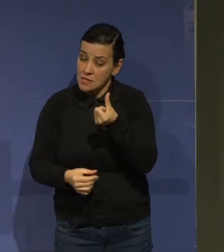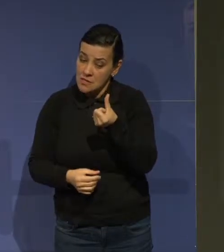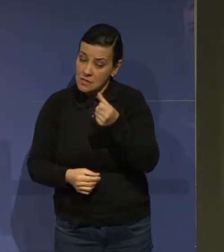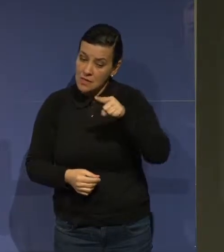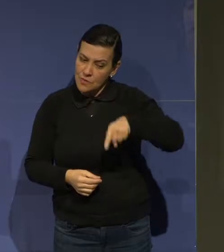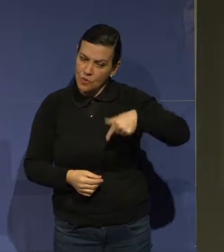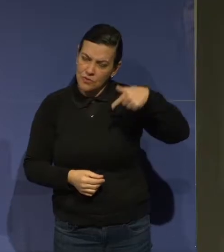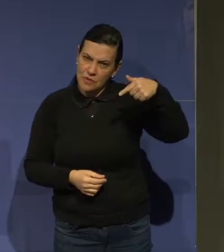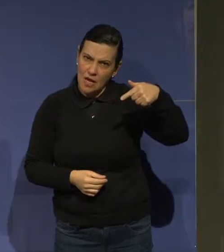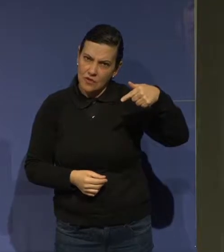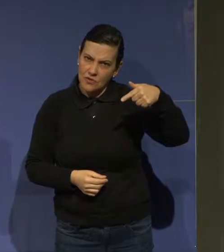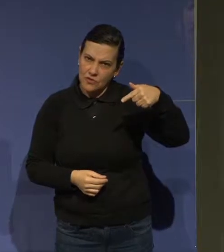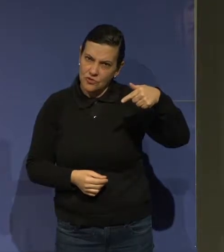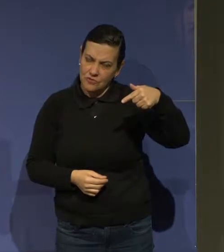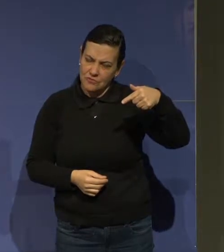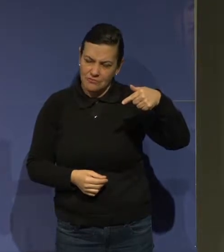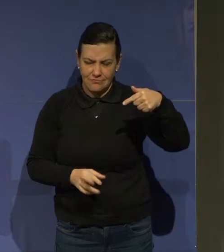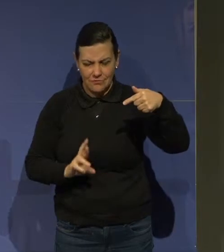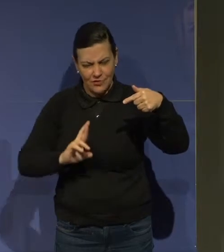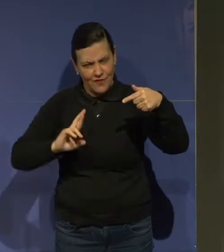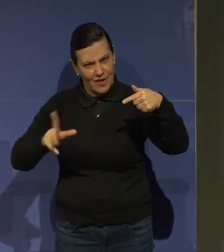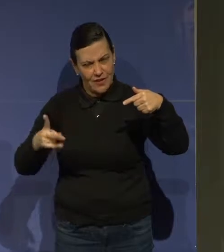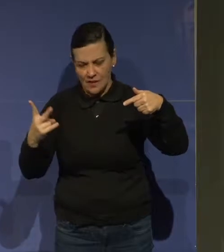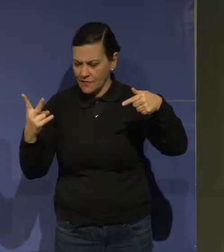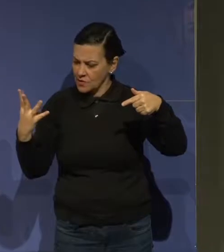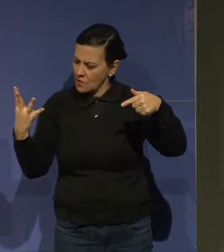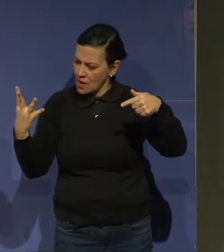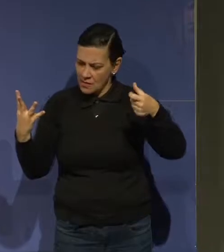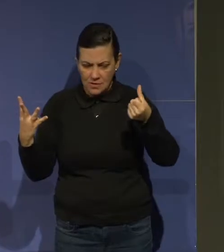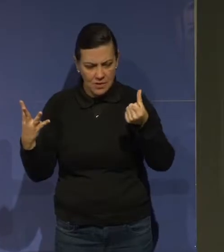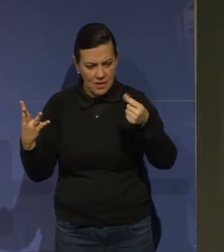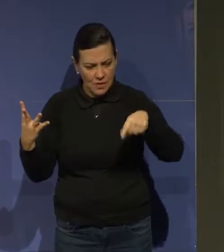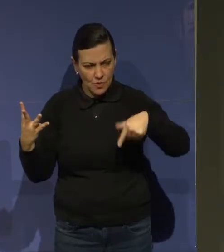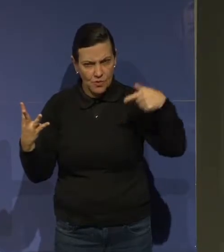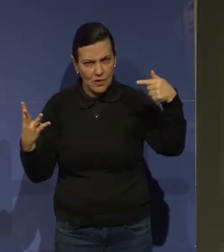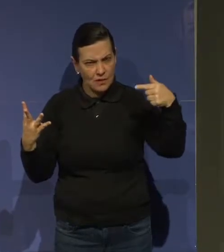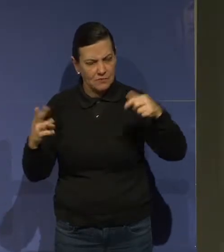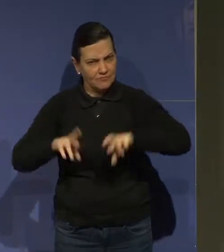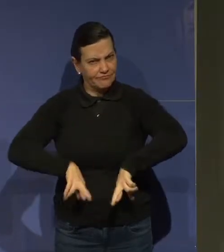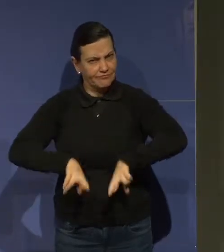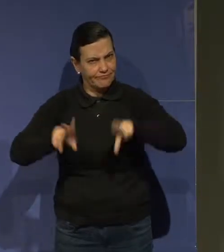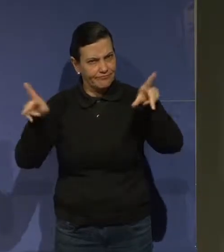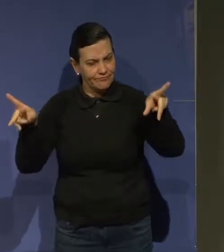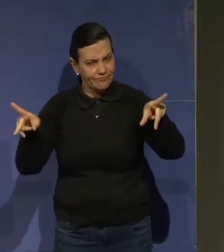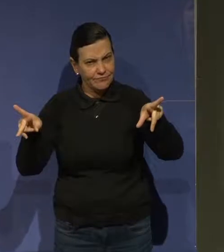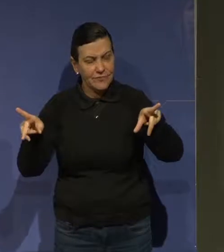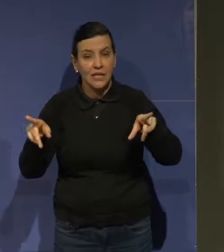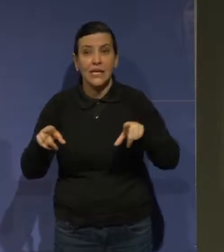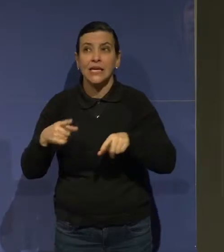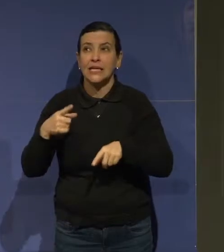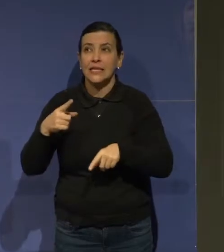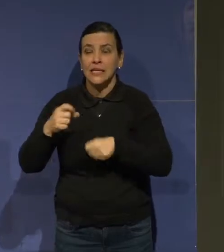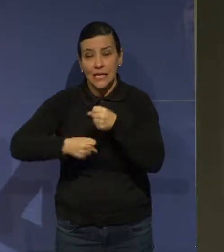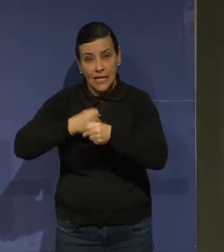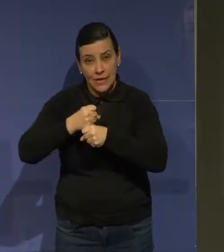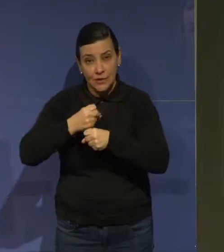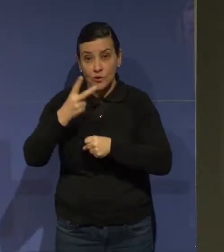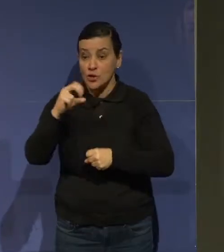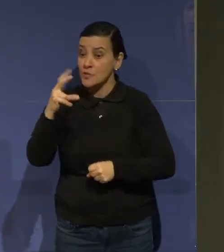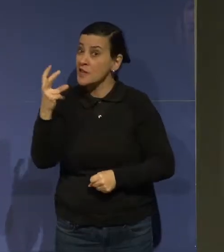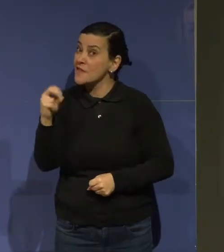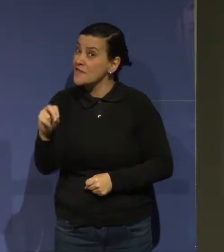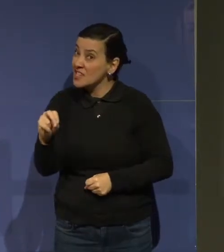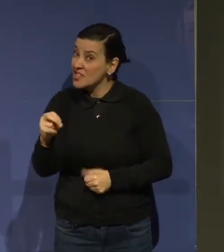Olha que super diferença. O que a gente faz nesse cenário? E o censo de 2020 não vai